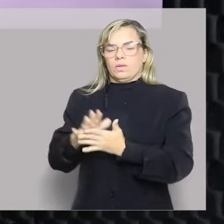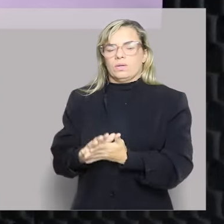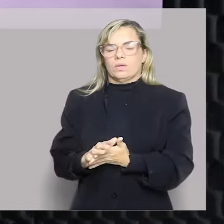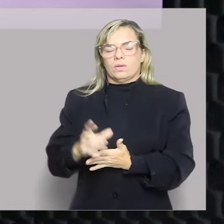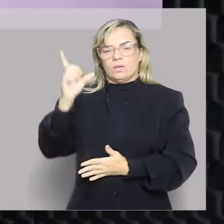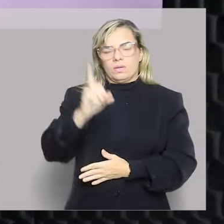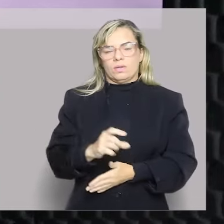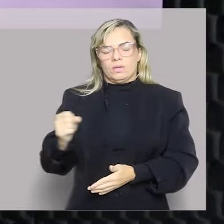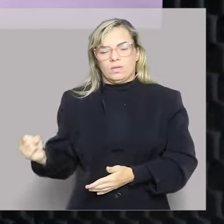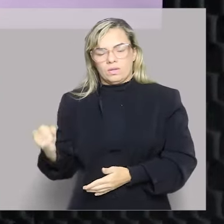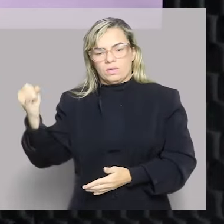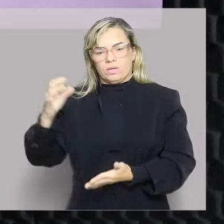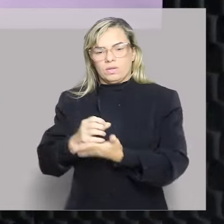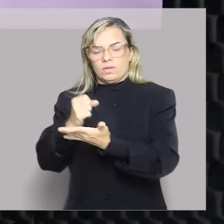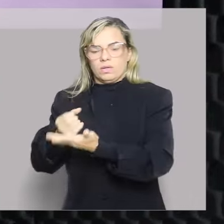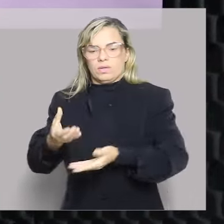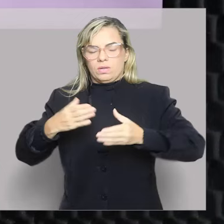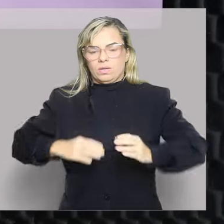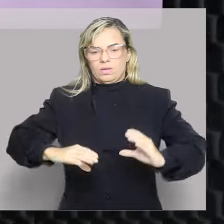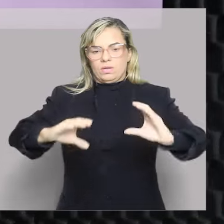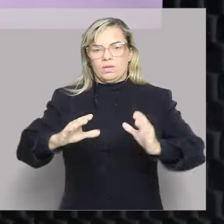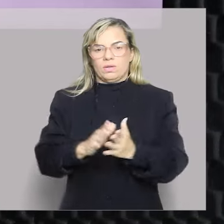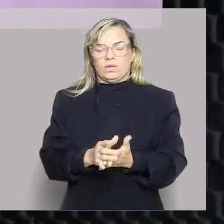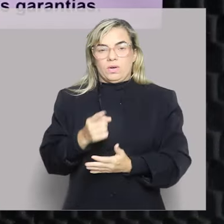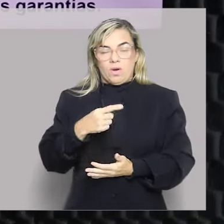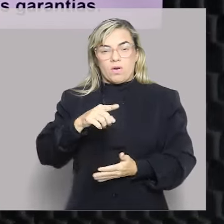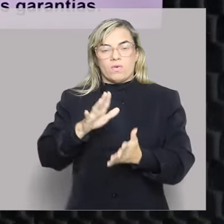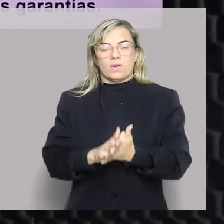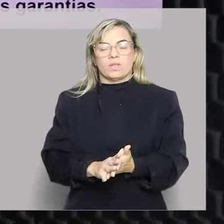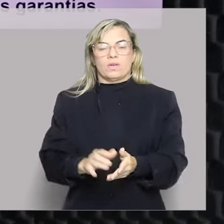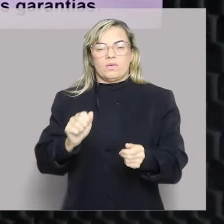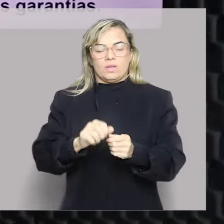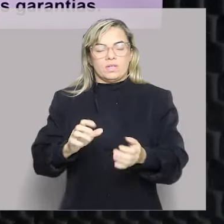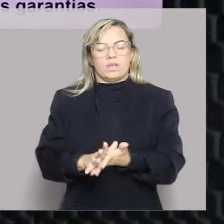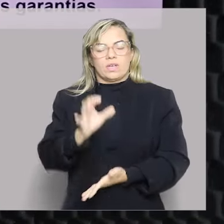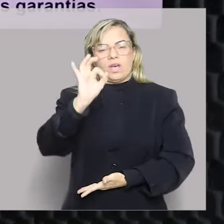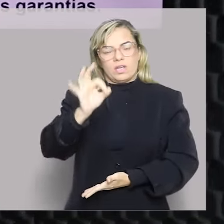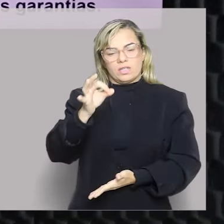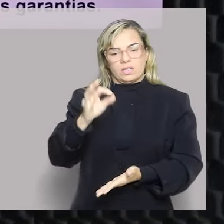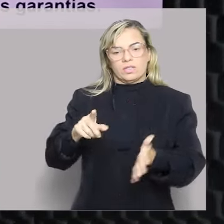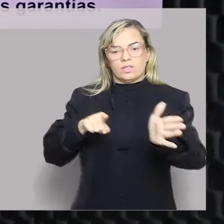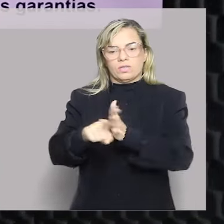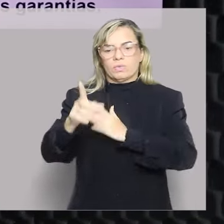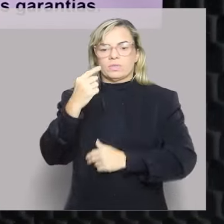que vão ser cobrados no concurso, que você vai acertar. Então, bora lá.